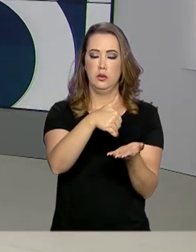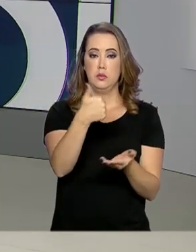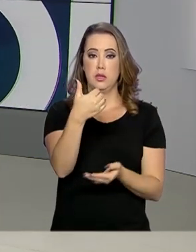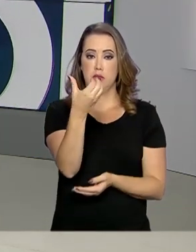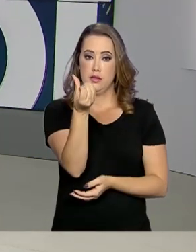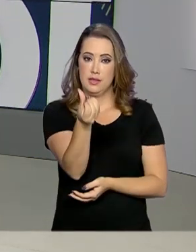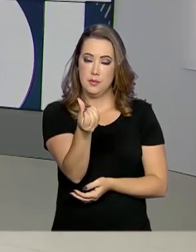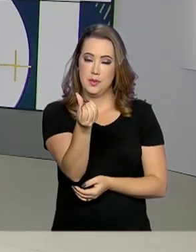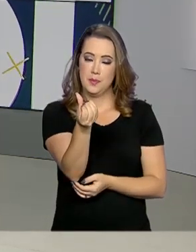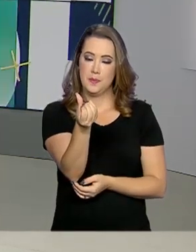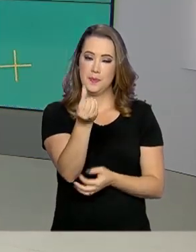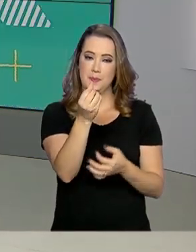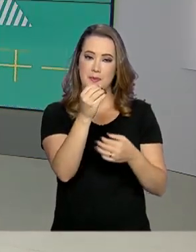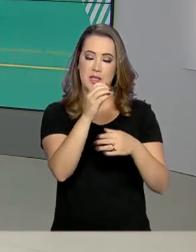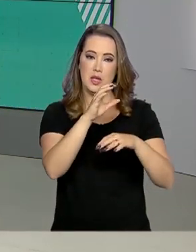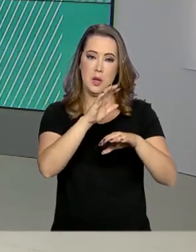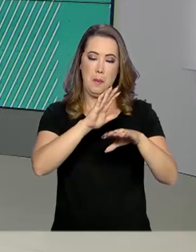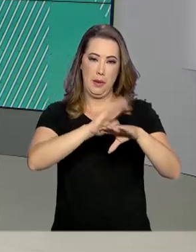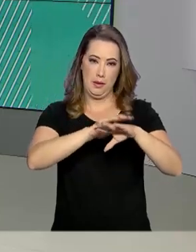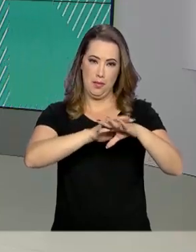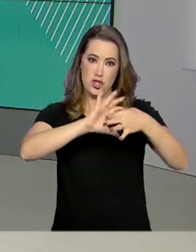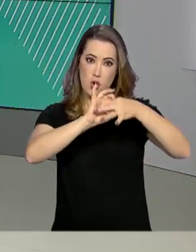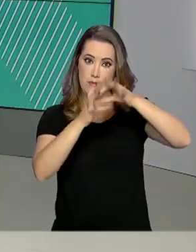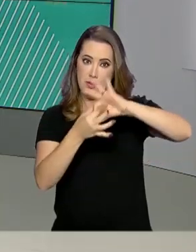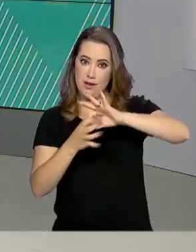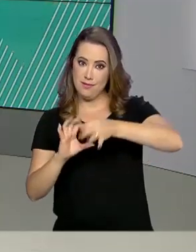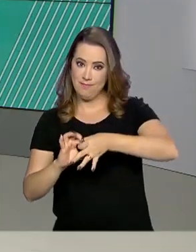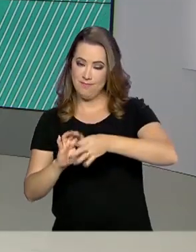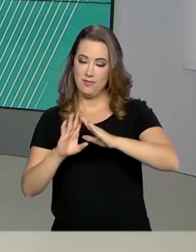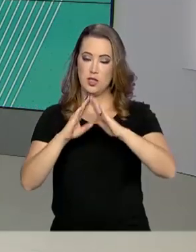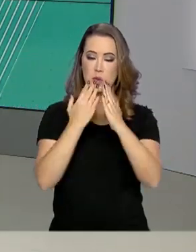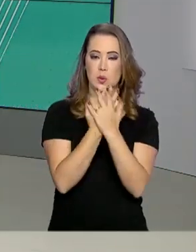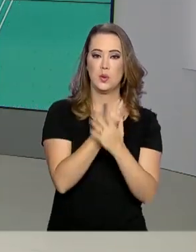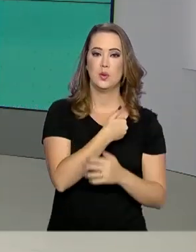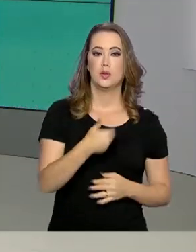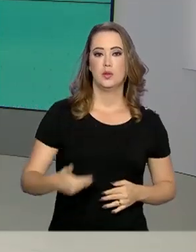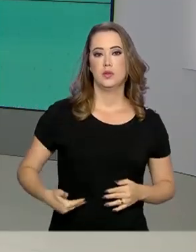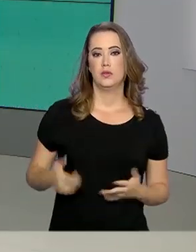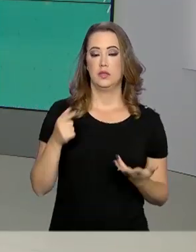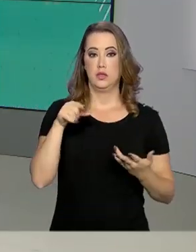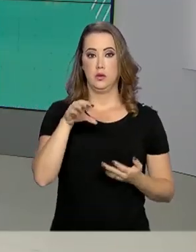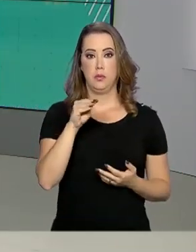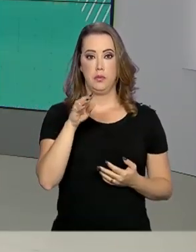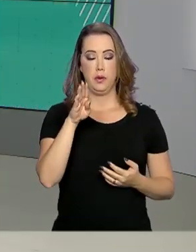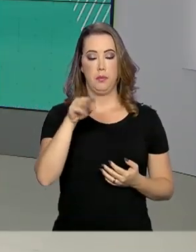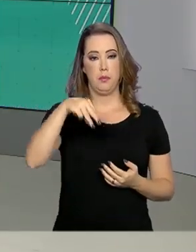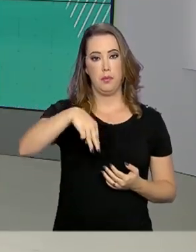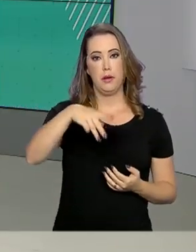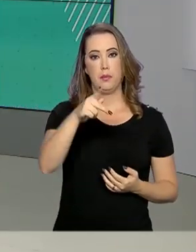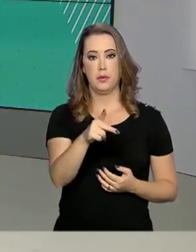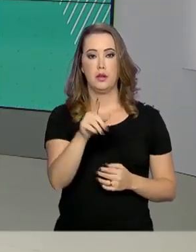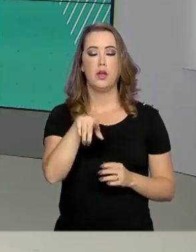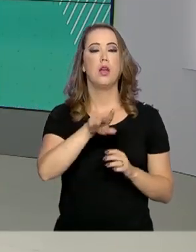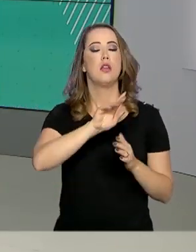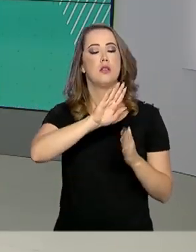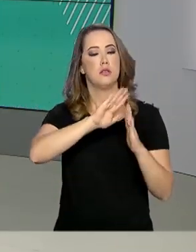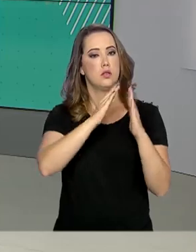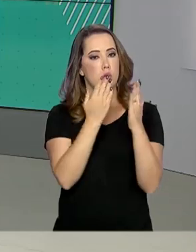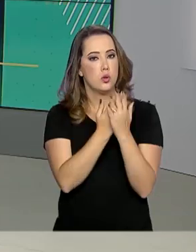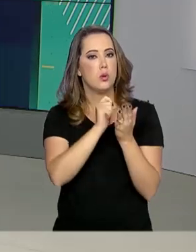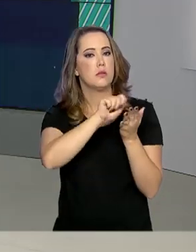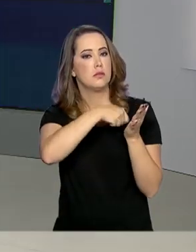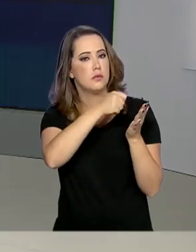Olimpíada Brasileira de Matemática das Escolas Públicas, a UBMEP. As escolas são as responsáveis por inscrever os alunos